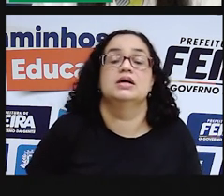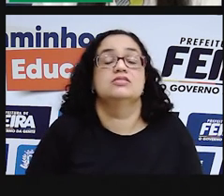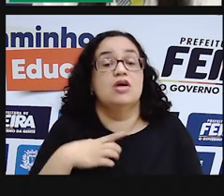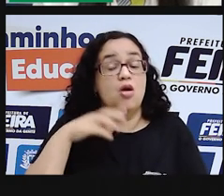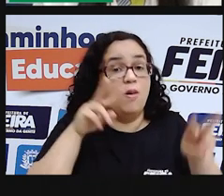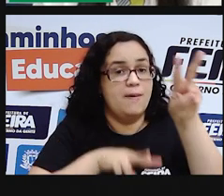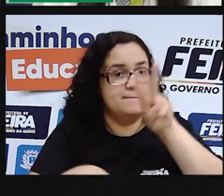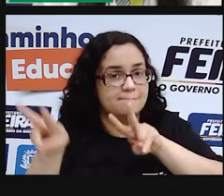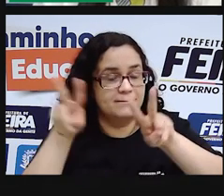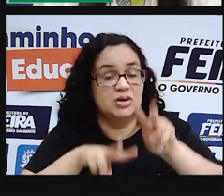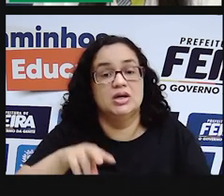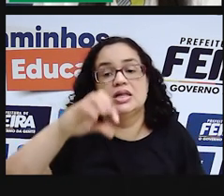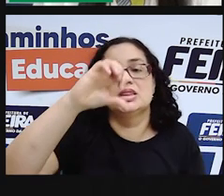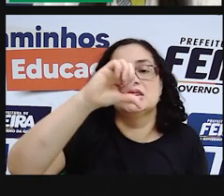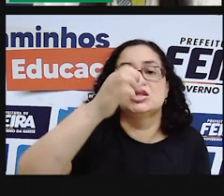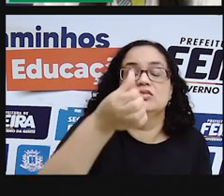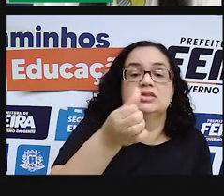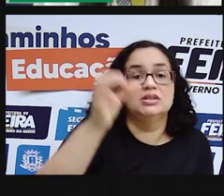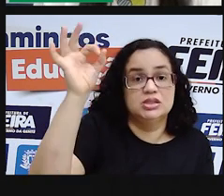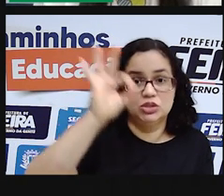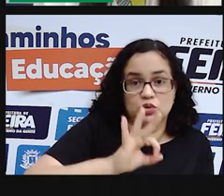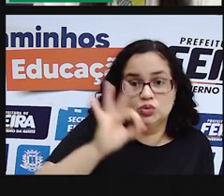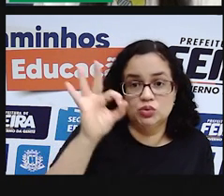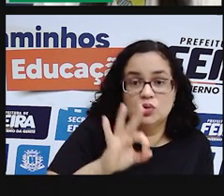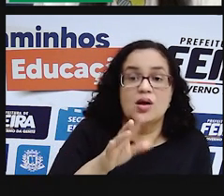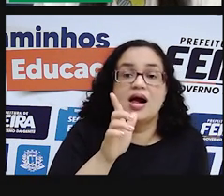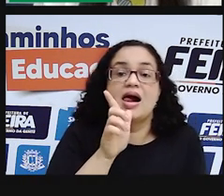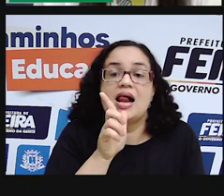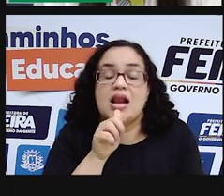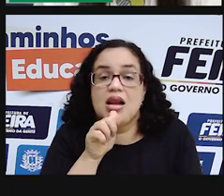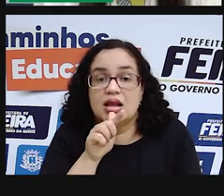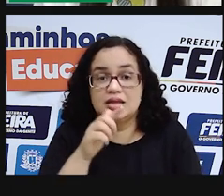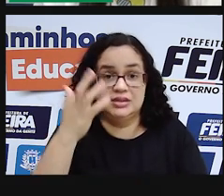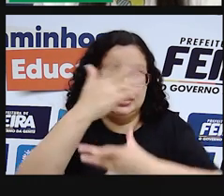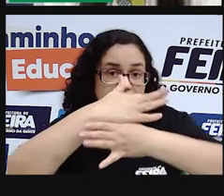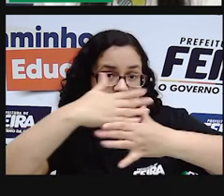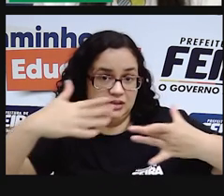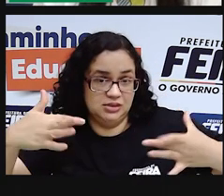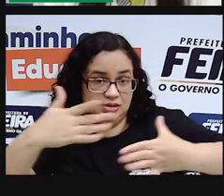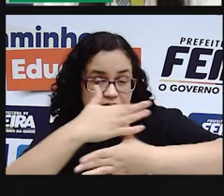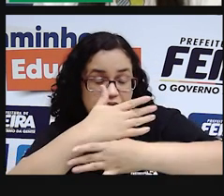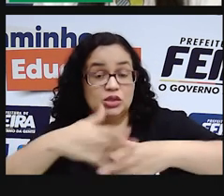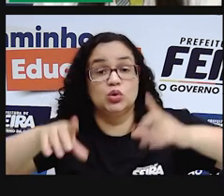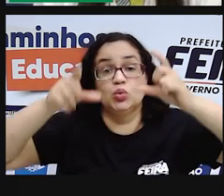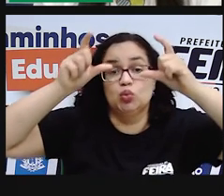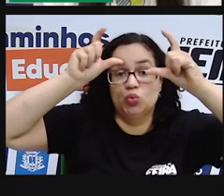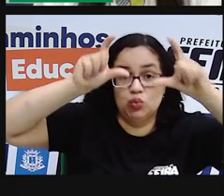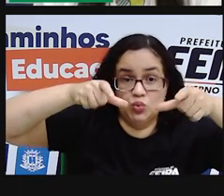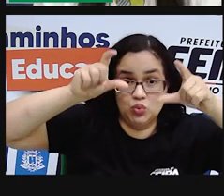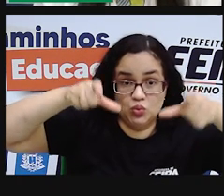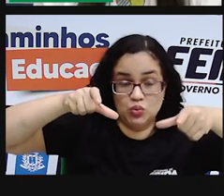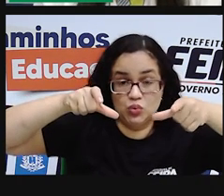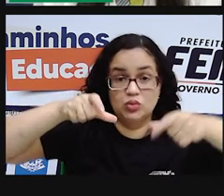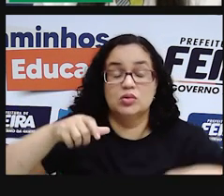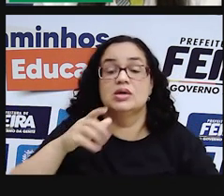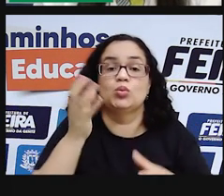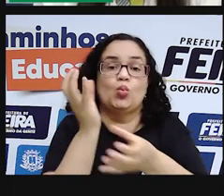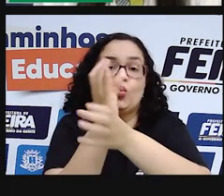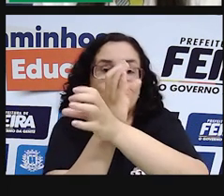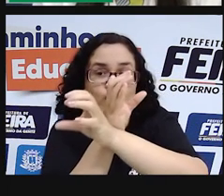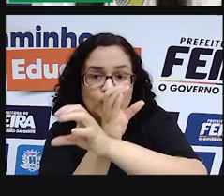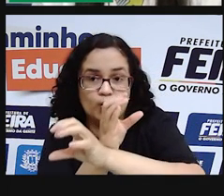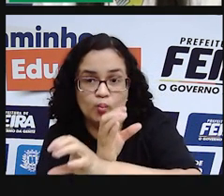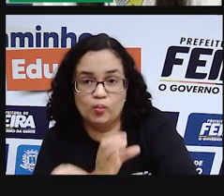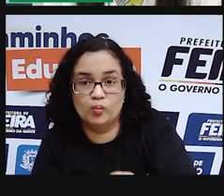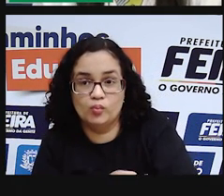A gente observa que cerca de 96% da área do município encontra-se localizado no polígono das secas.